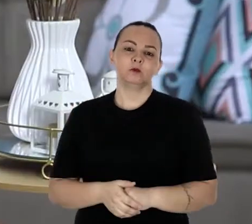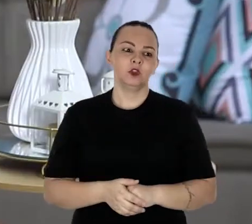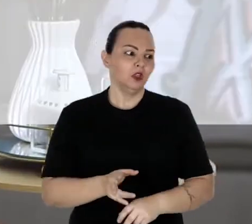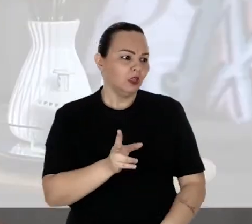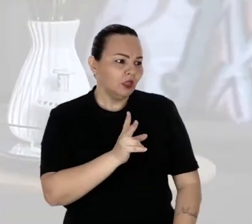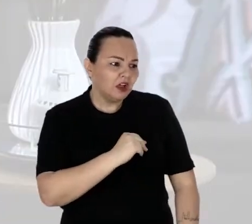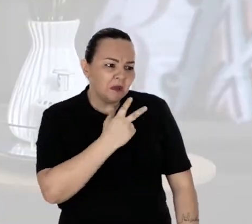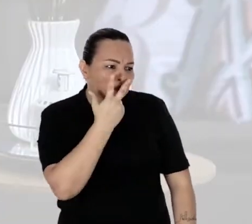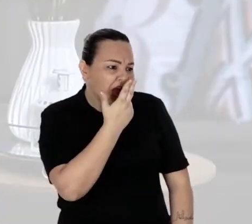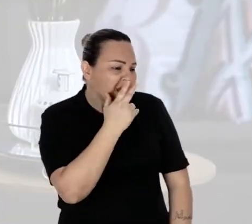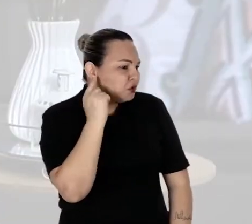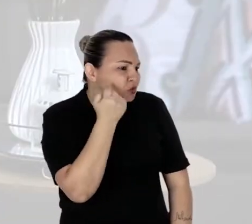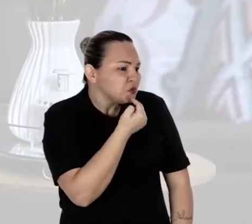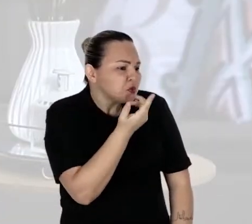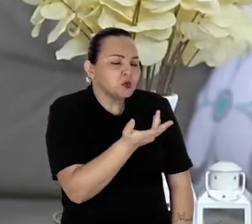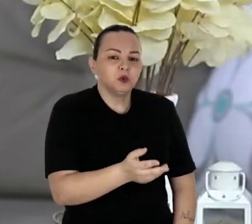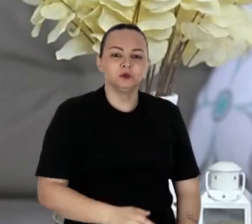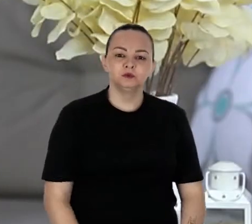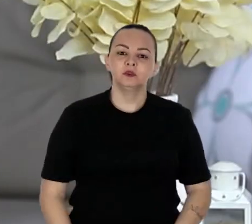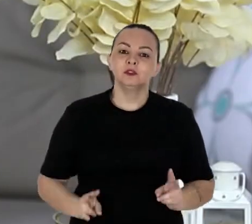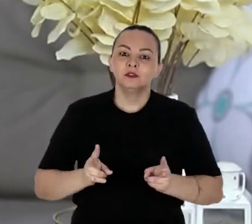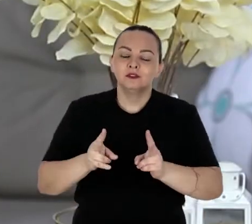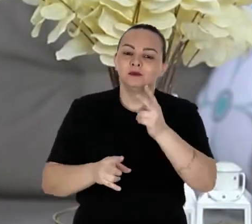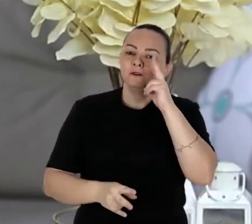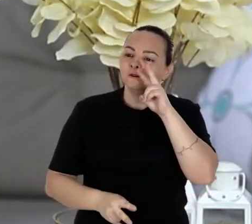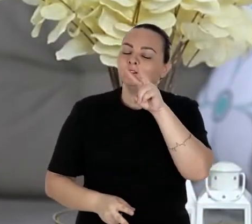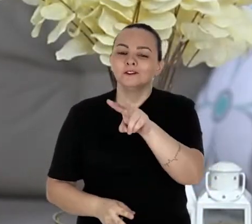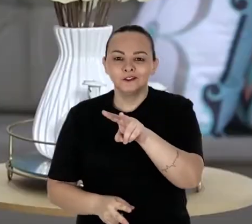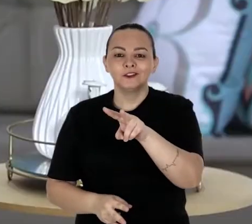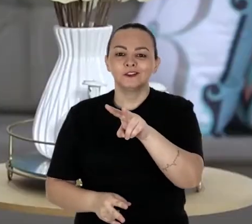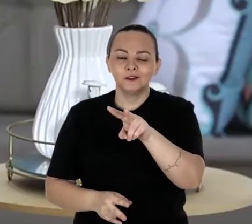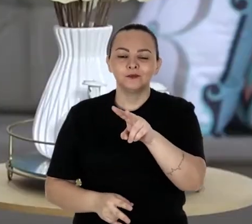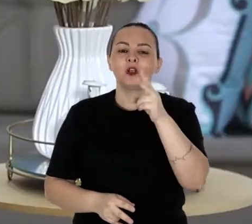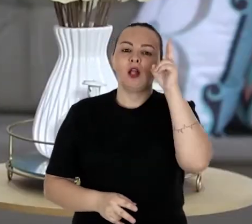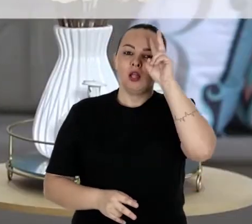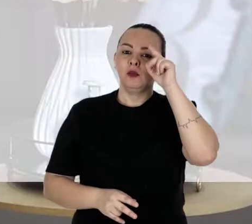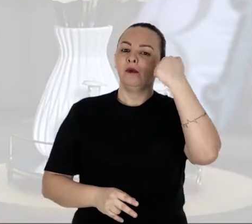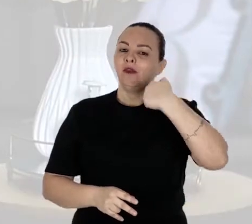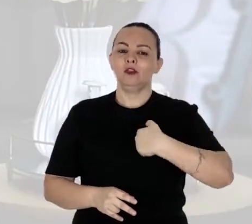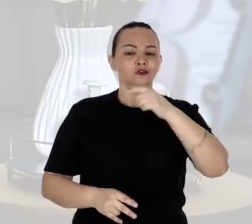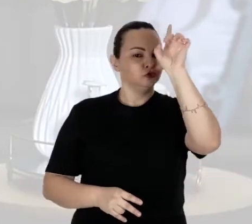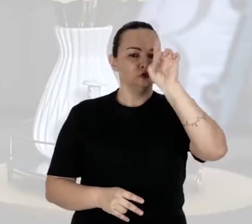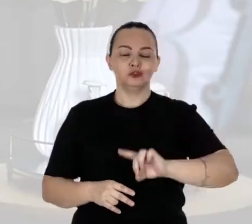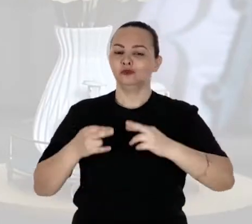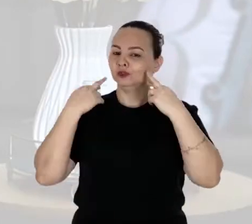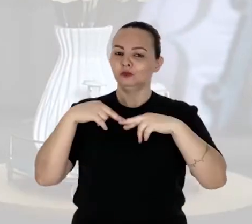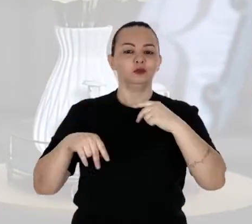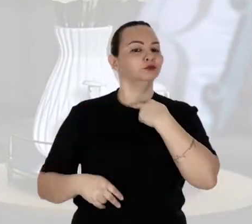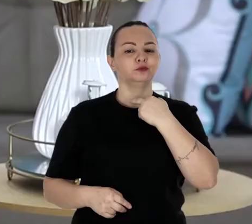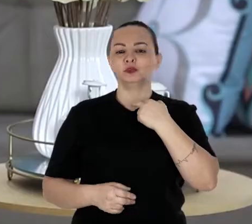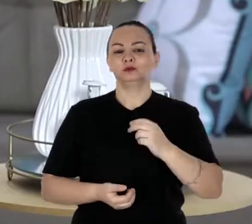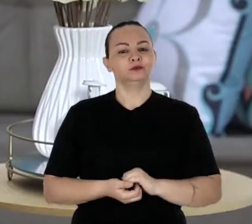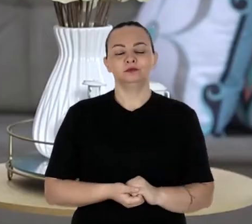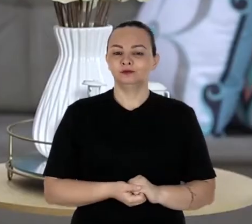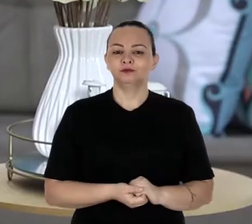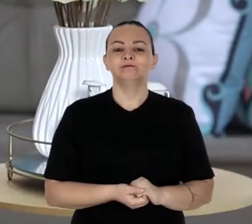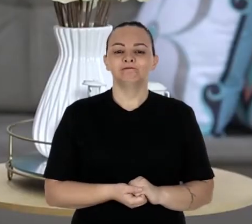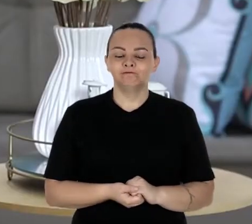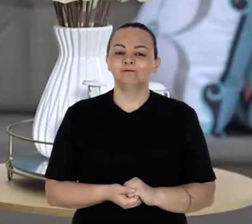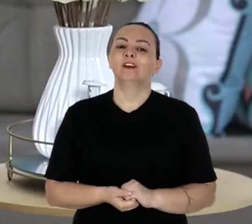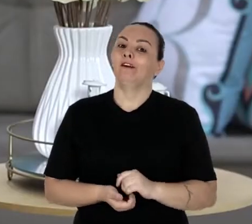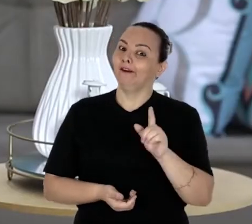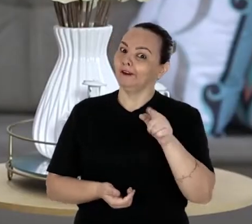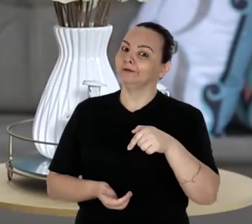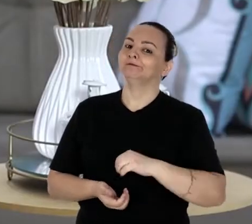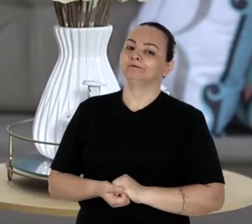Nossa, você nem parece que é surdo. Toda vez que eu olho pra você, eu lembro que eu nem tenho o direito de reclamar. É,